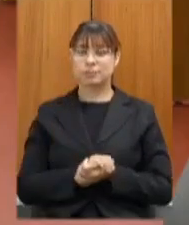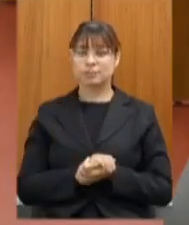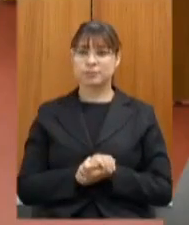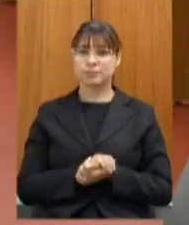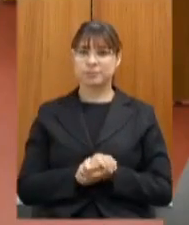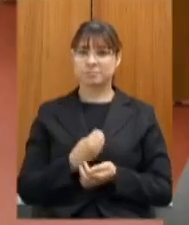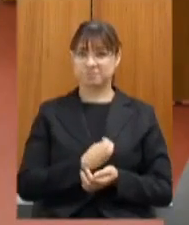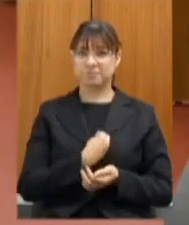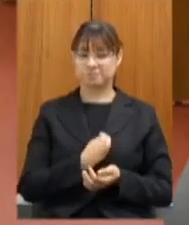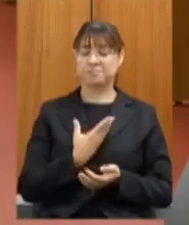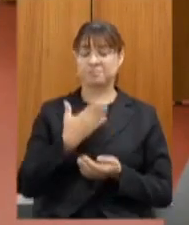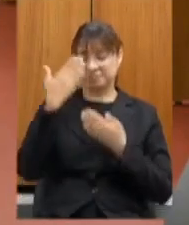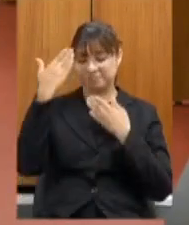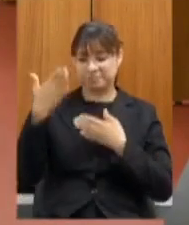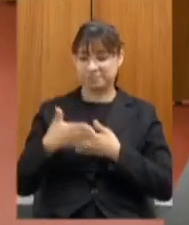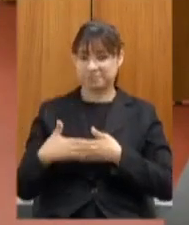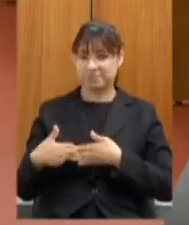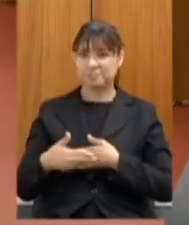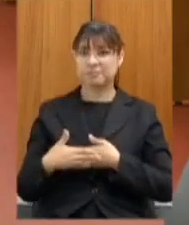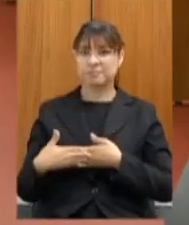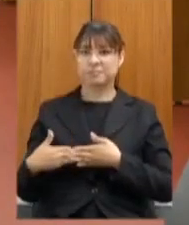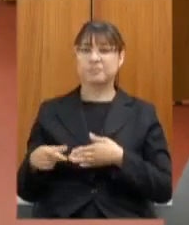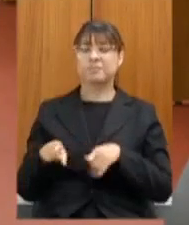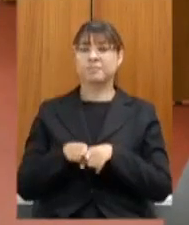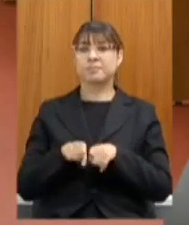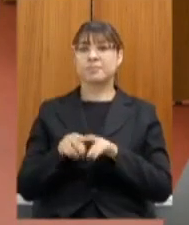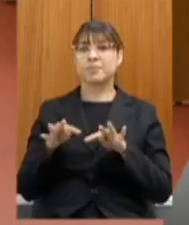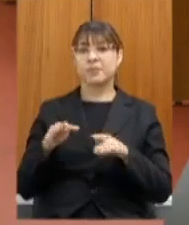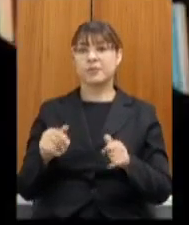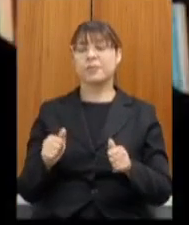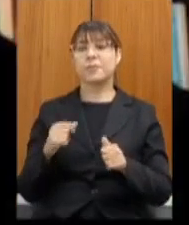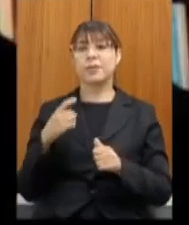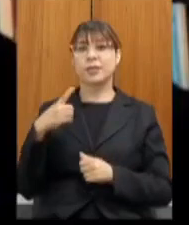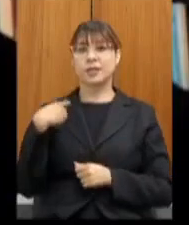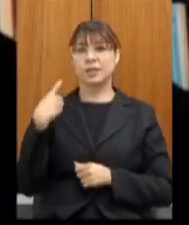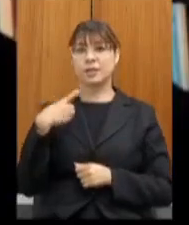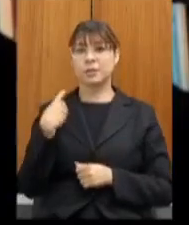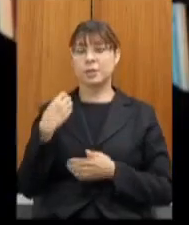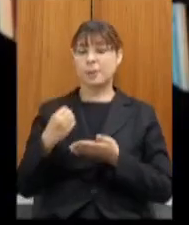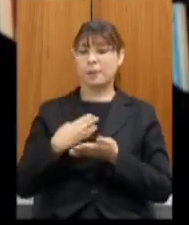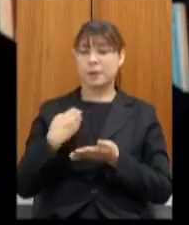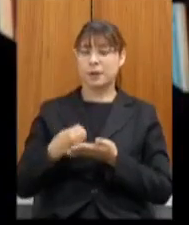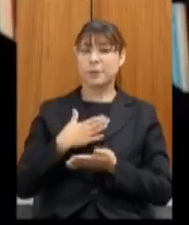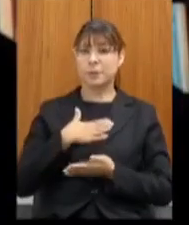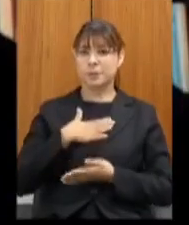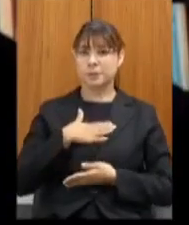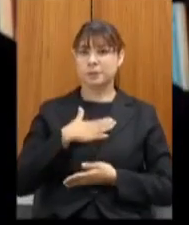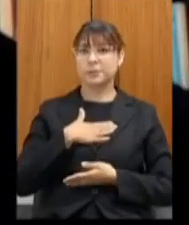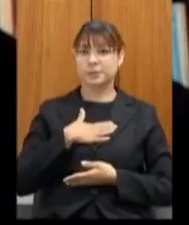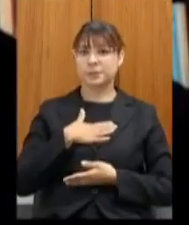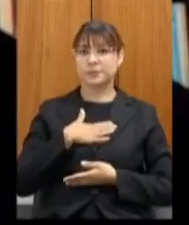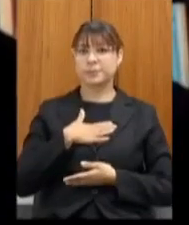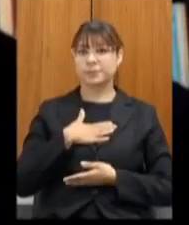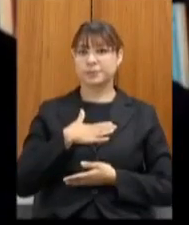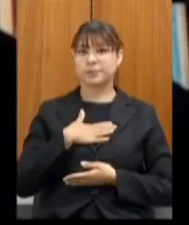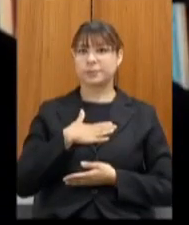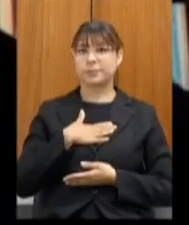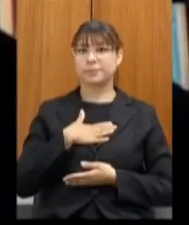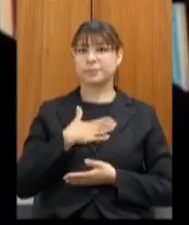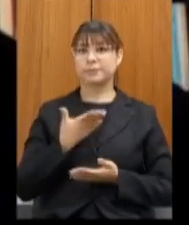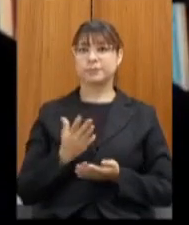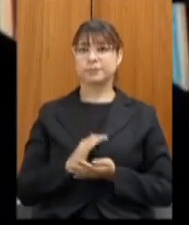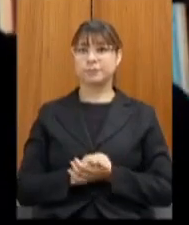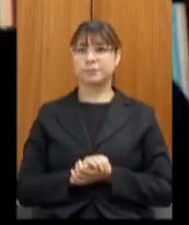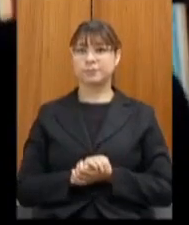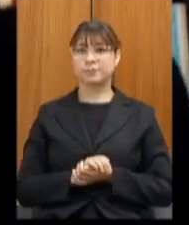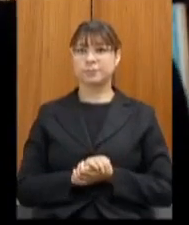obrigado aí pelo carinho deputado e a todos os deputados que me enviaram mensagem para oferecer